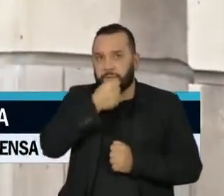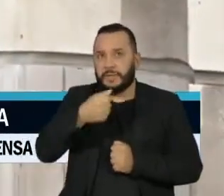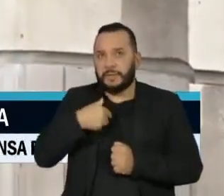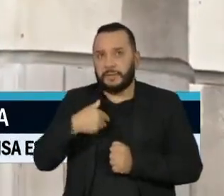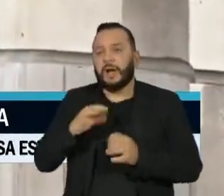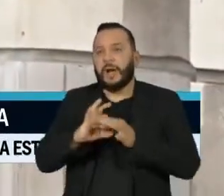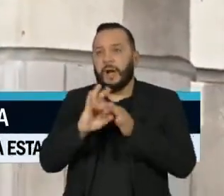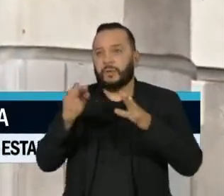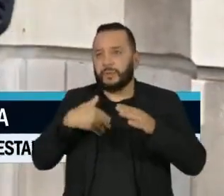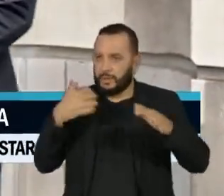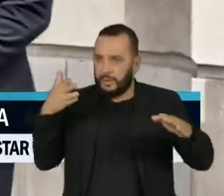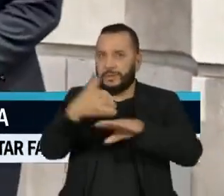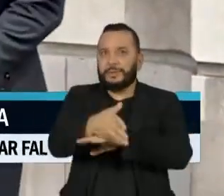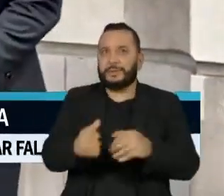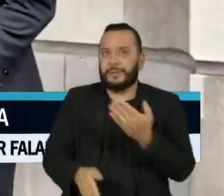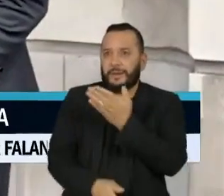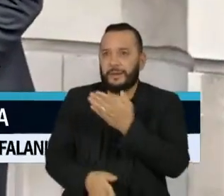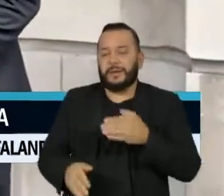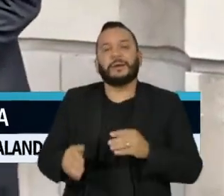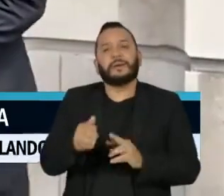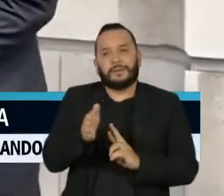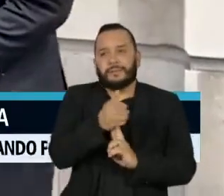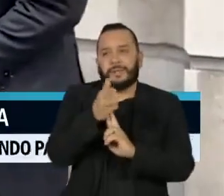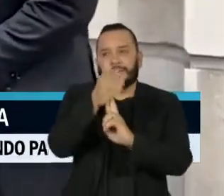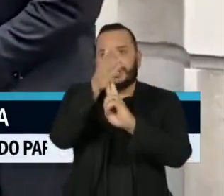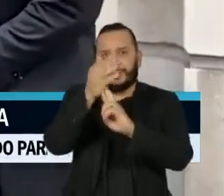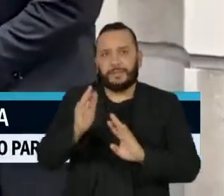autorizadas a entrar na Embaixada.